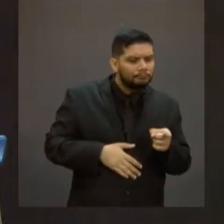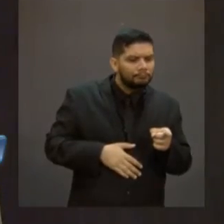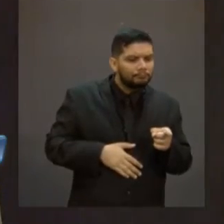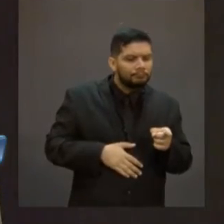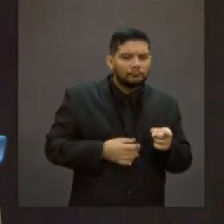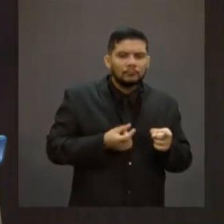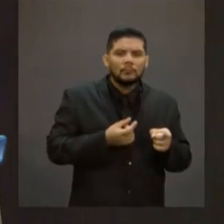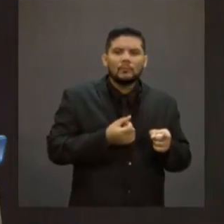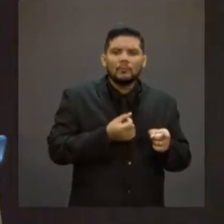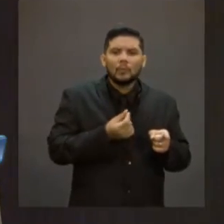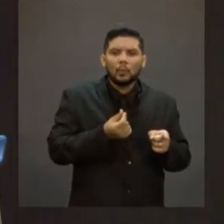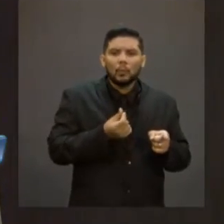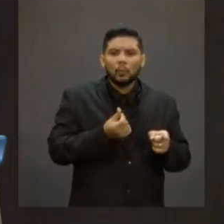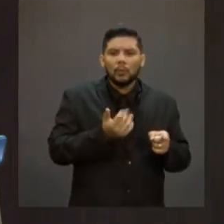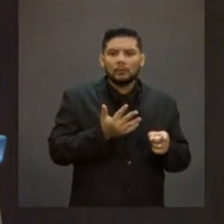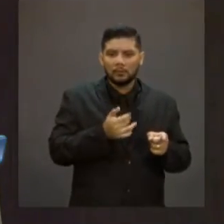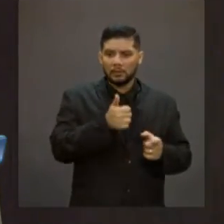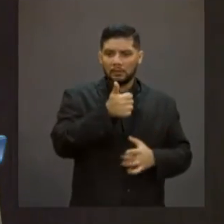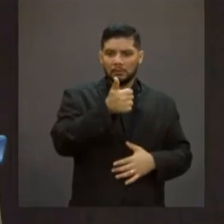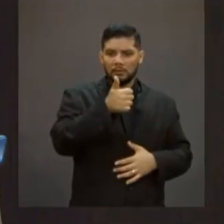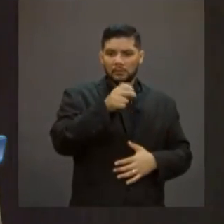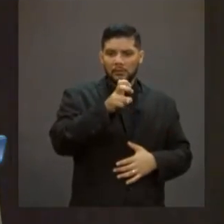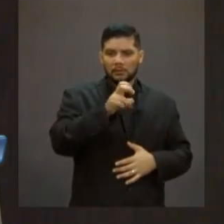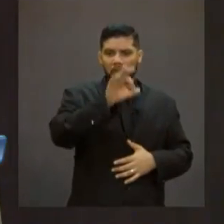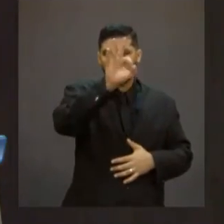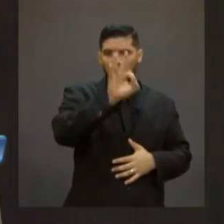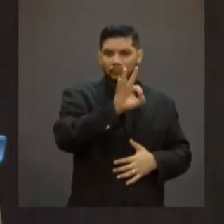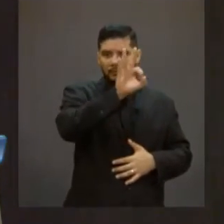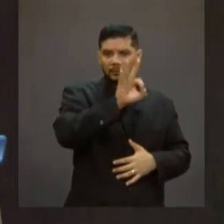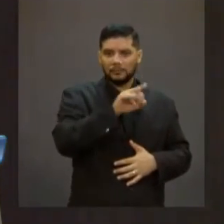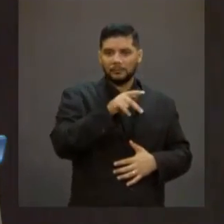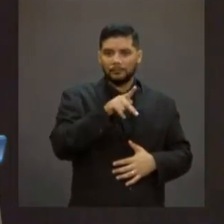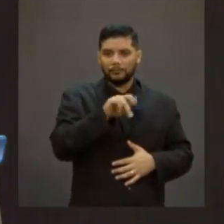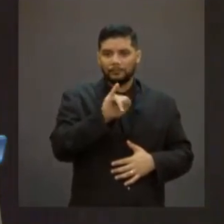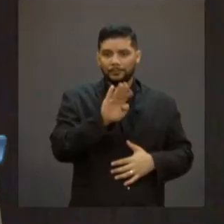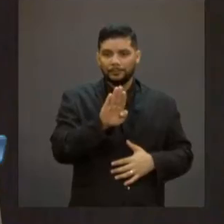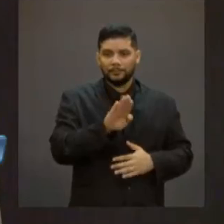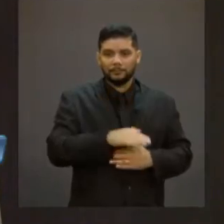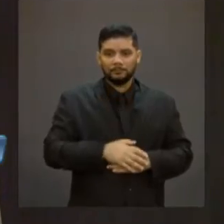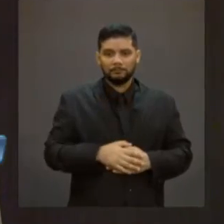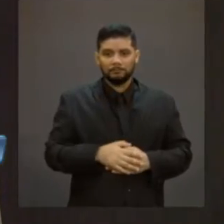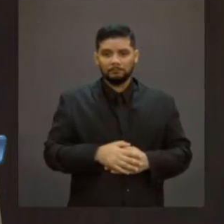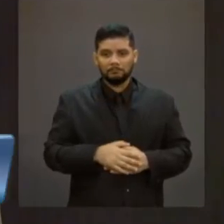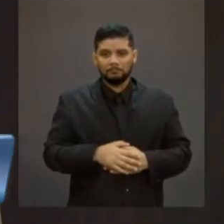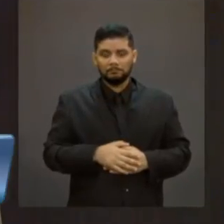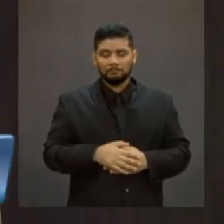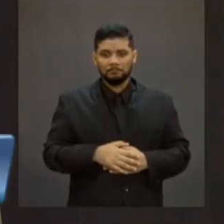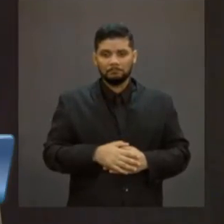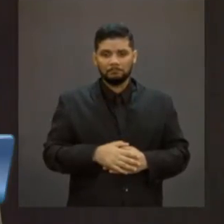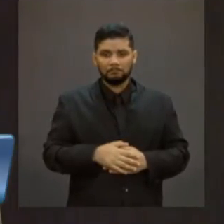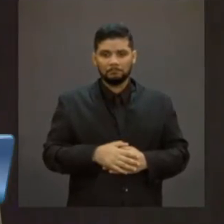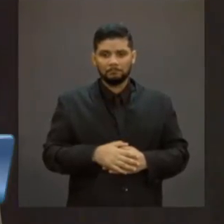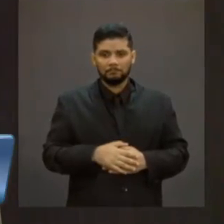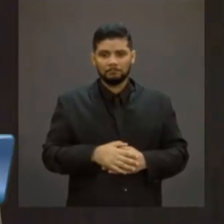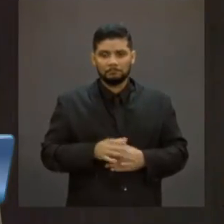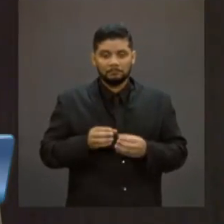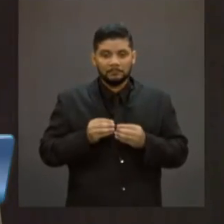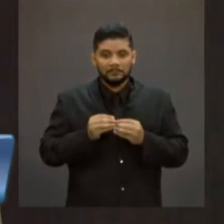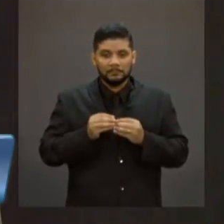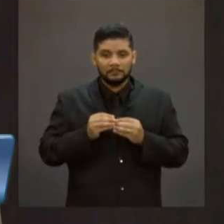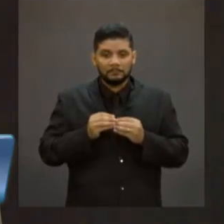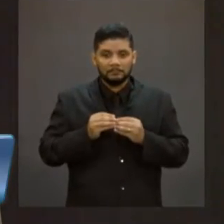PIB. Isso dá 15% do PIB. A despesa financeira dá